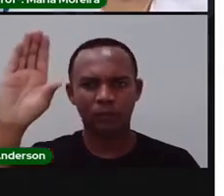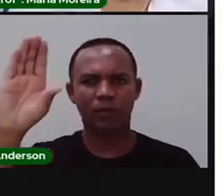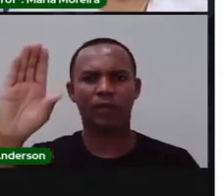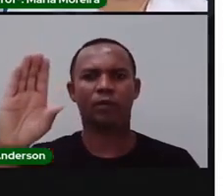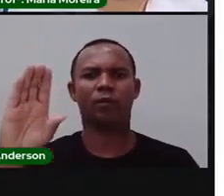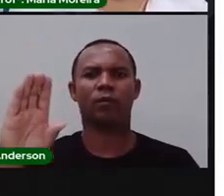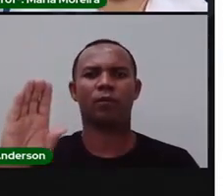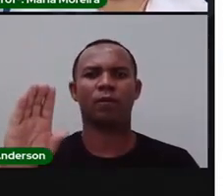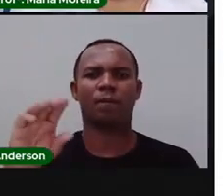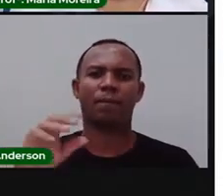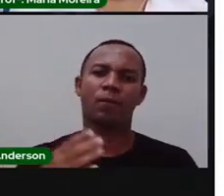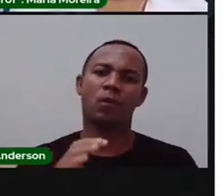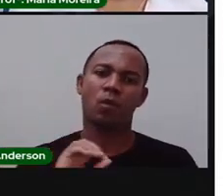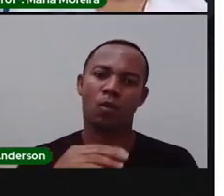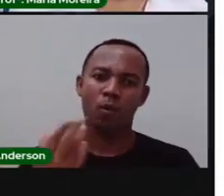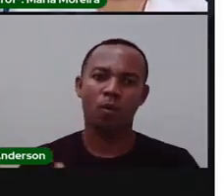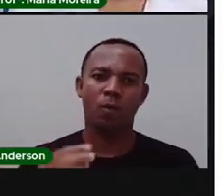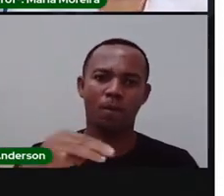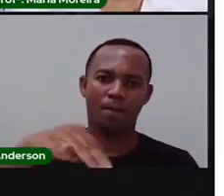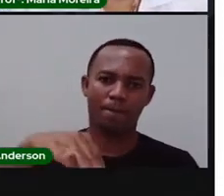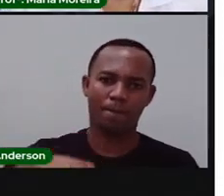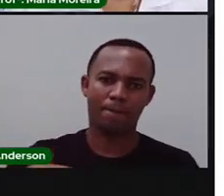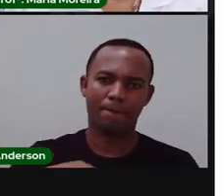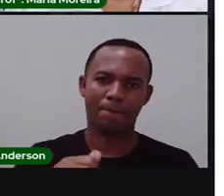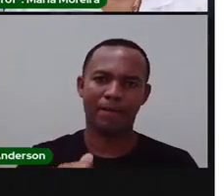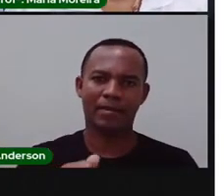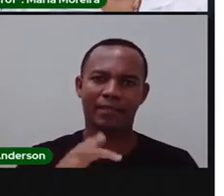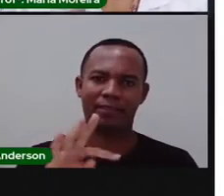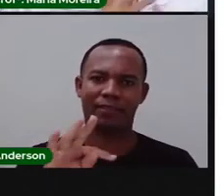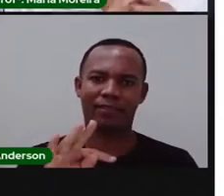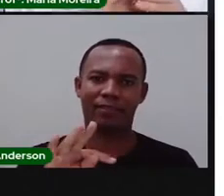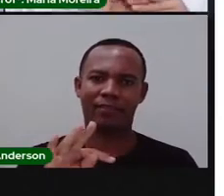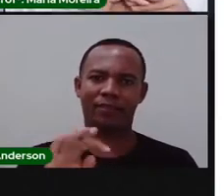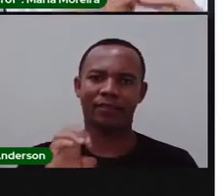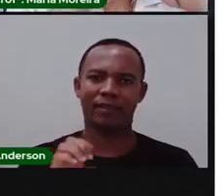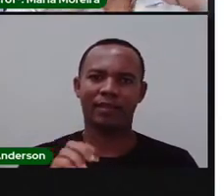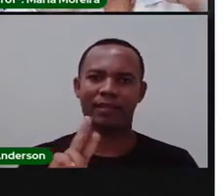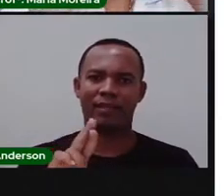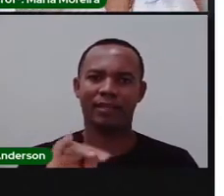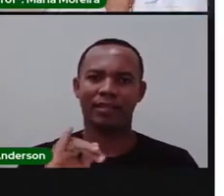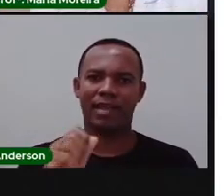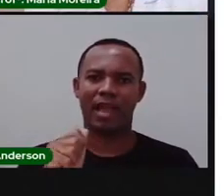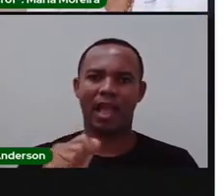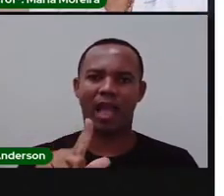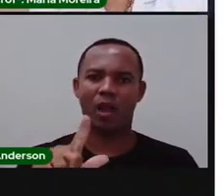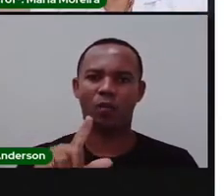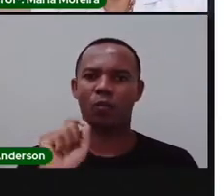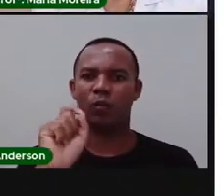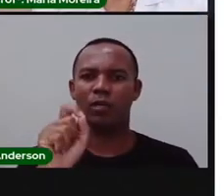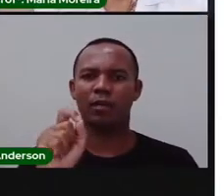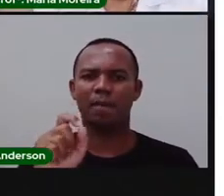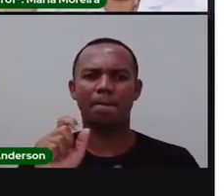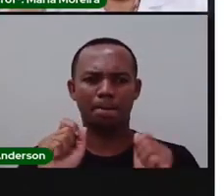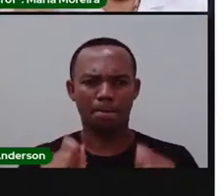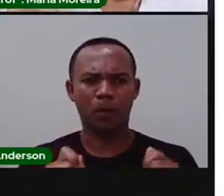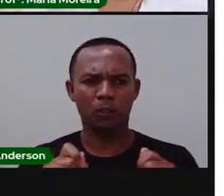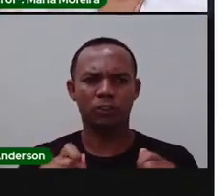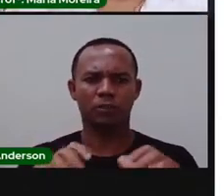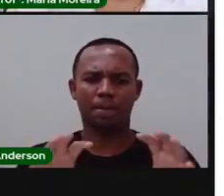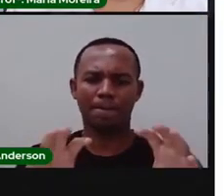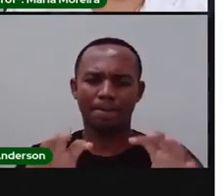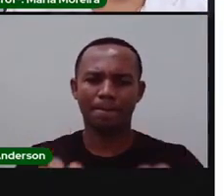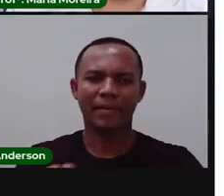patrimônio material, né? O que é uma coisa material? Aquilo que eu posso, o quê? Pegar, apalpar.